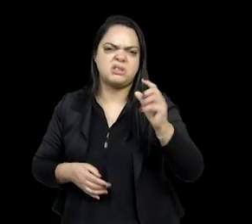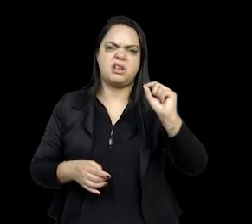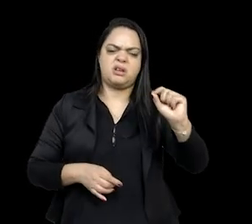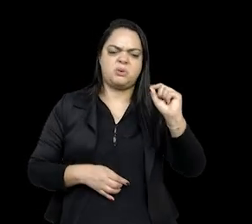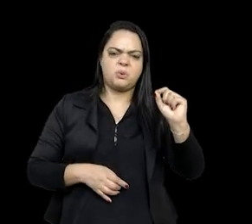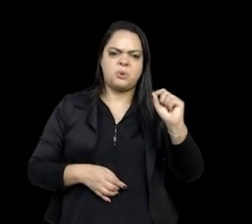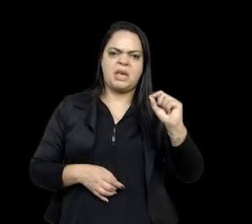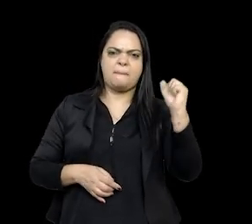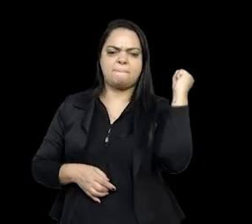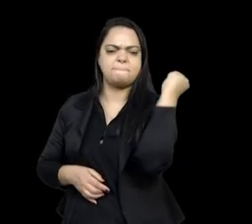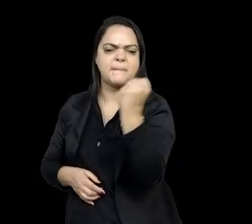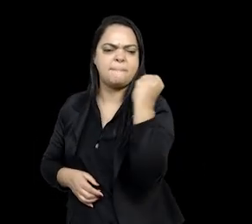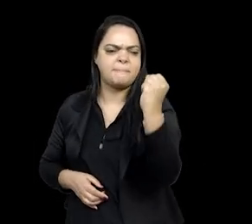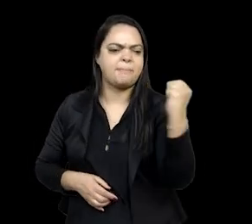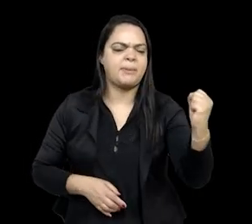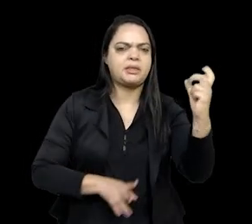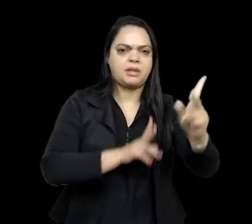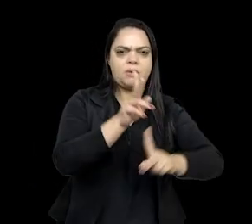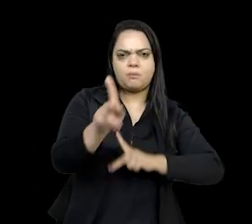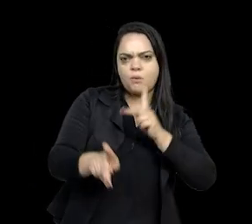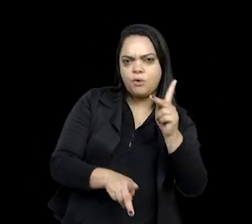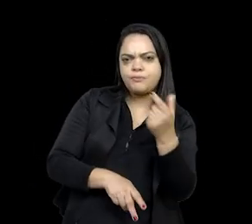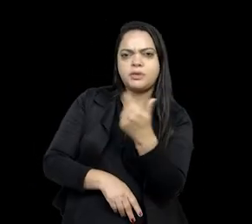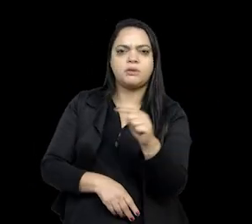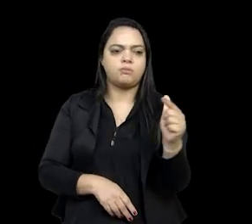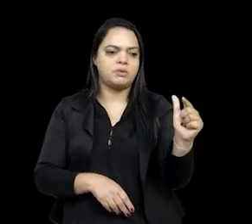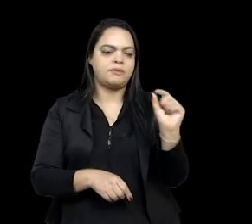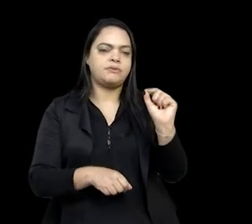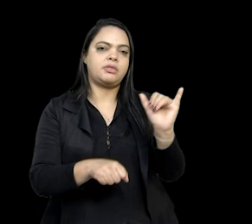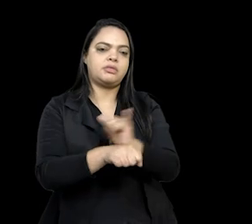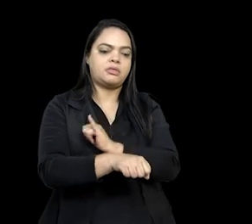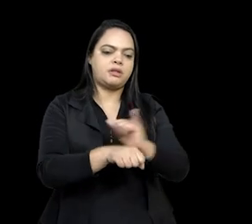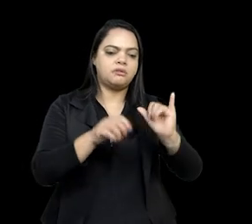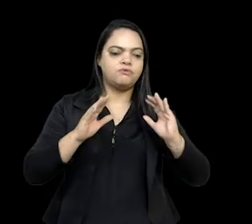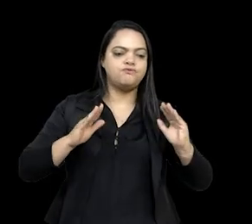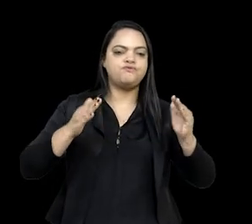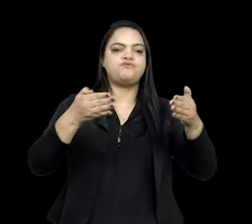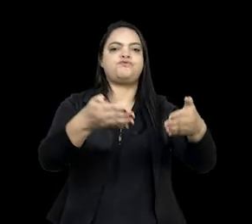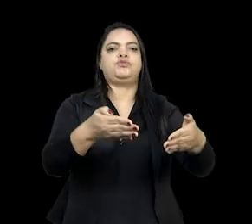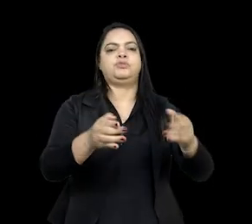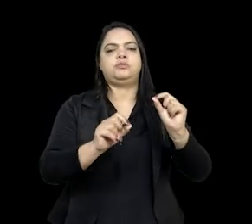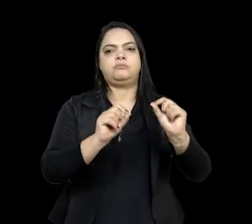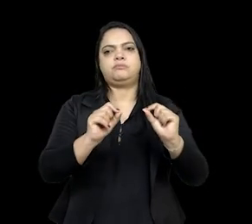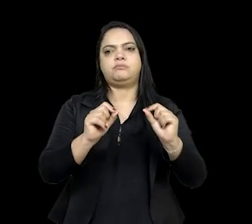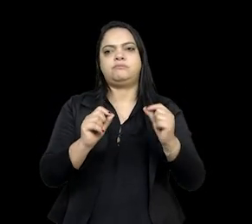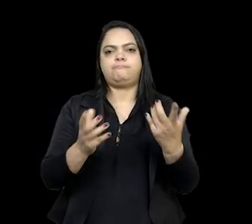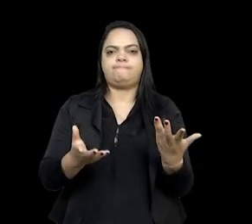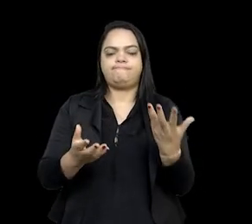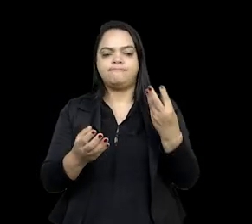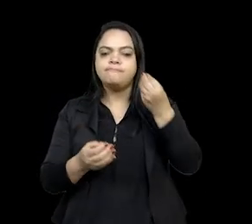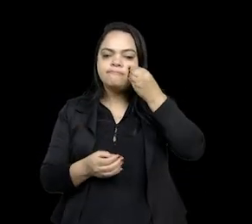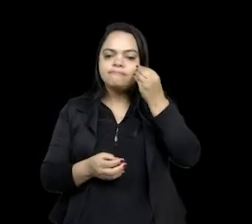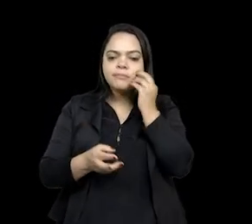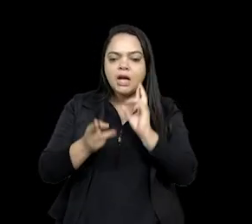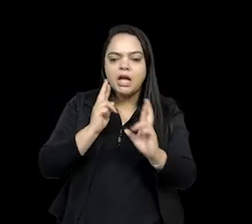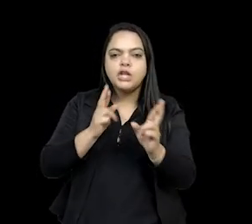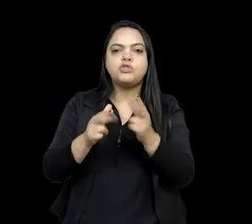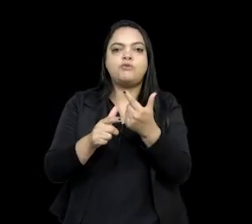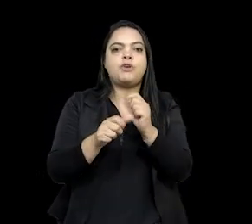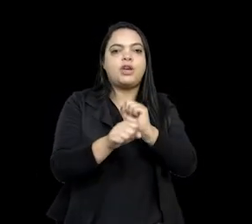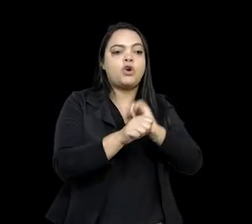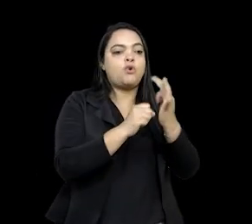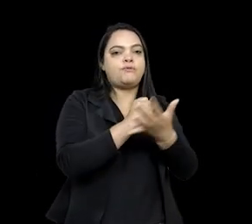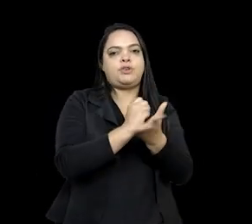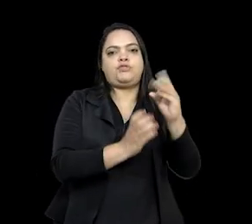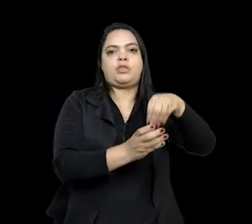Estado de não ter feito medidas específicas para tratar, para lidar com a questão da Covid-19 para os povos